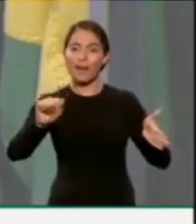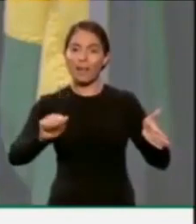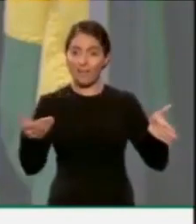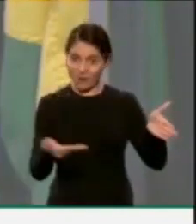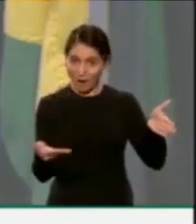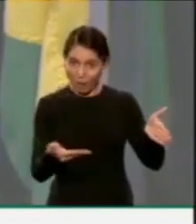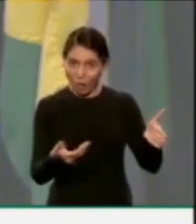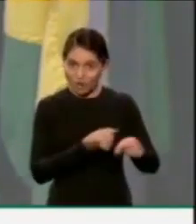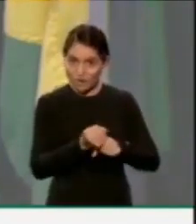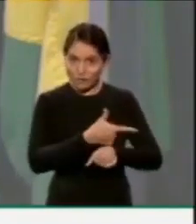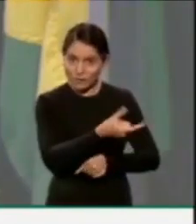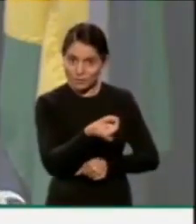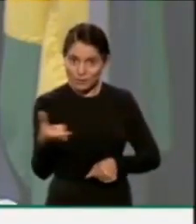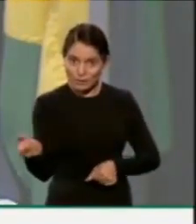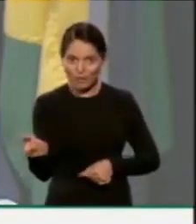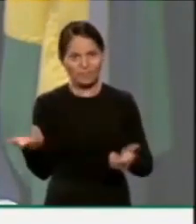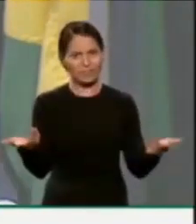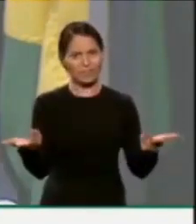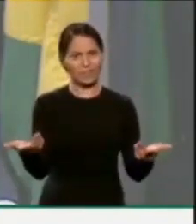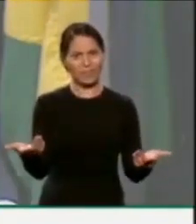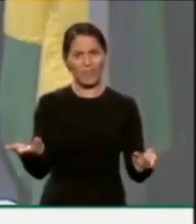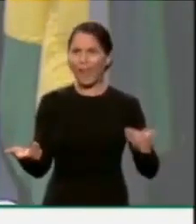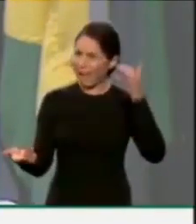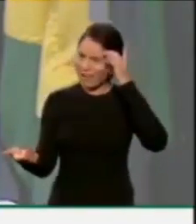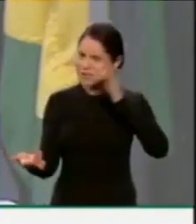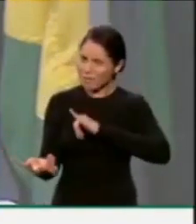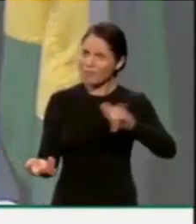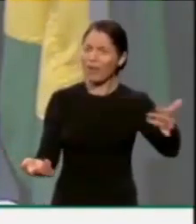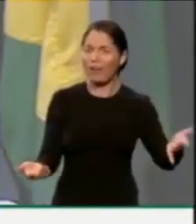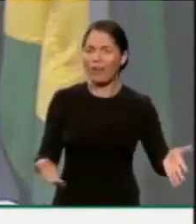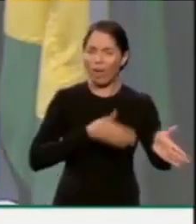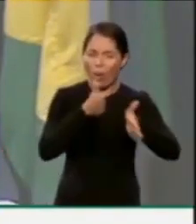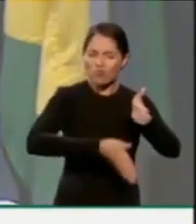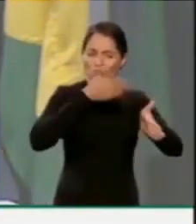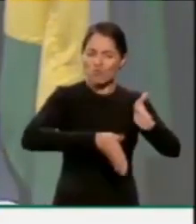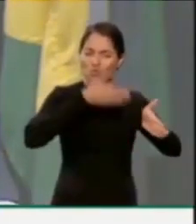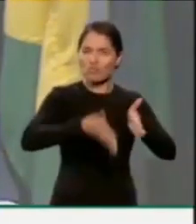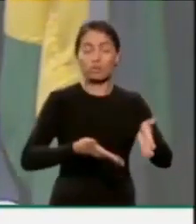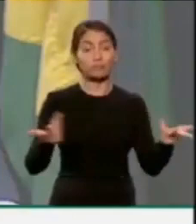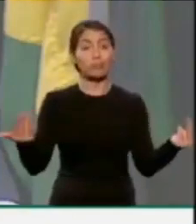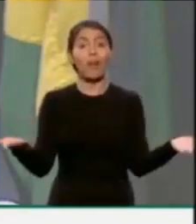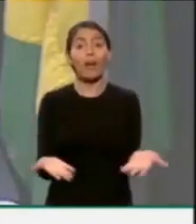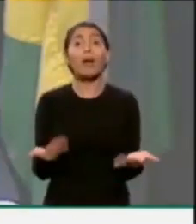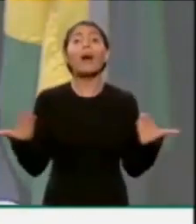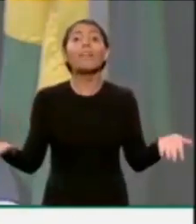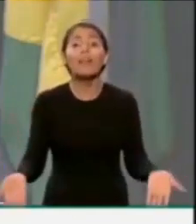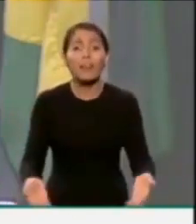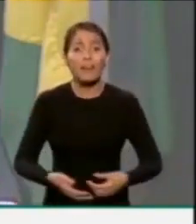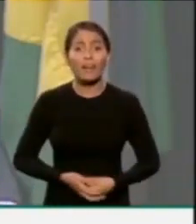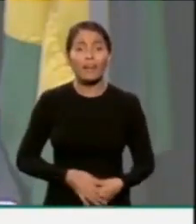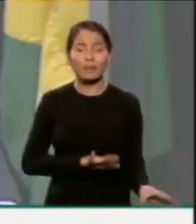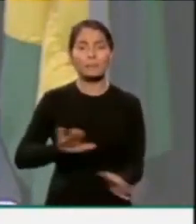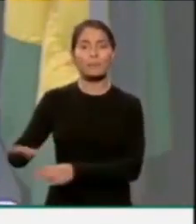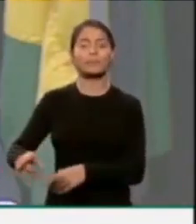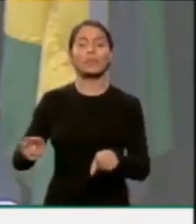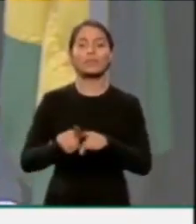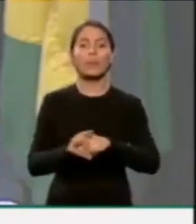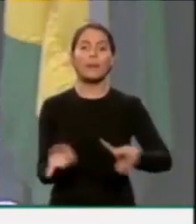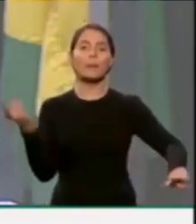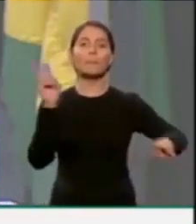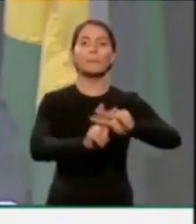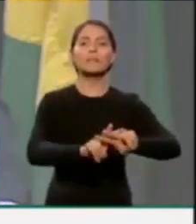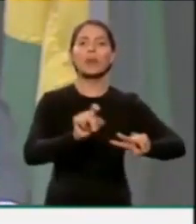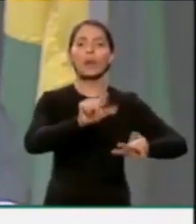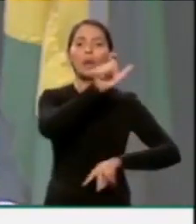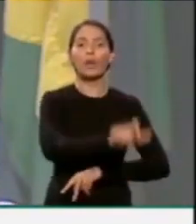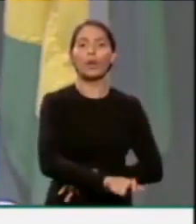até a inauguração. Isso Dilma em 2012 afirmou. E também quero chamar a atenção aqui a respeito da prisão do jornalista